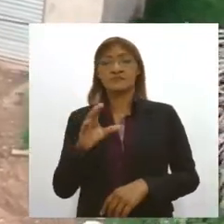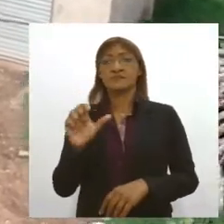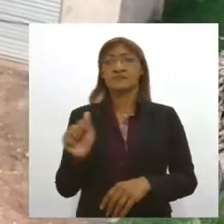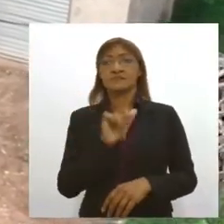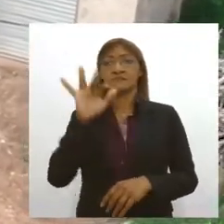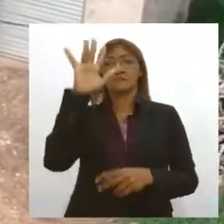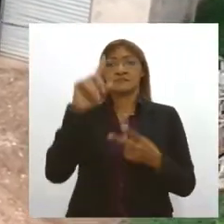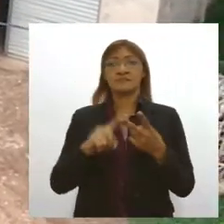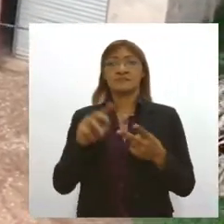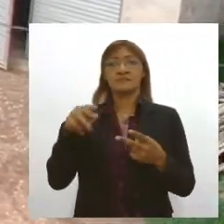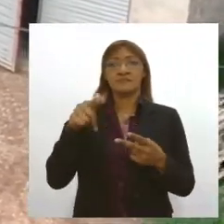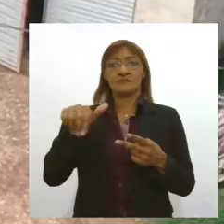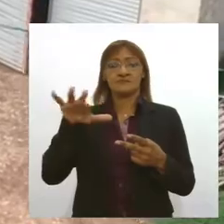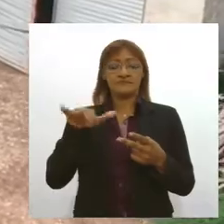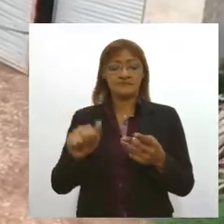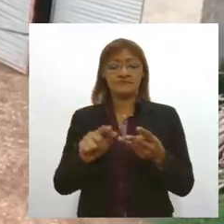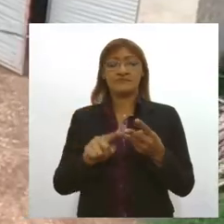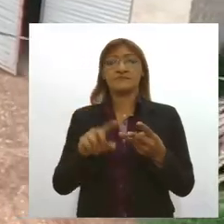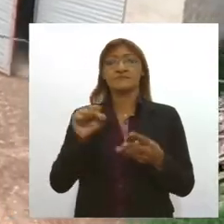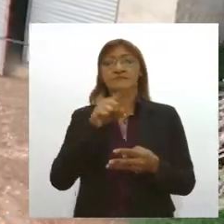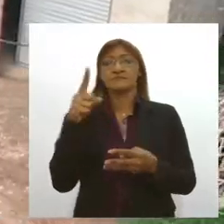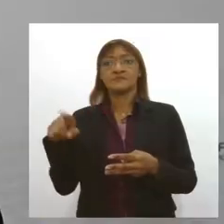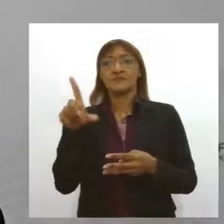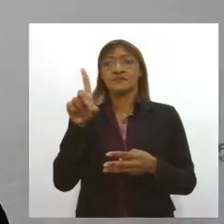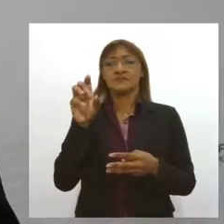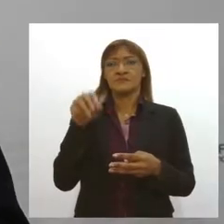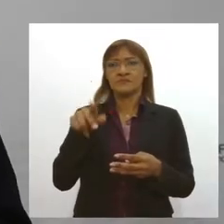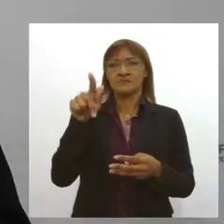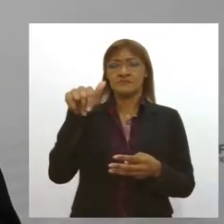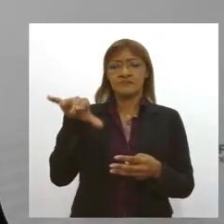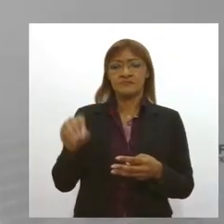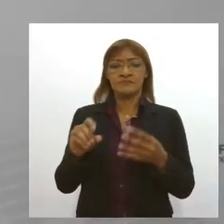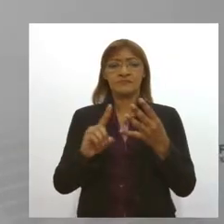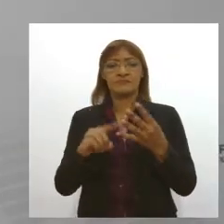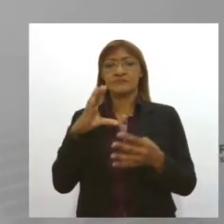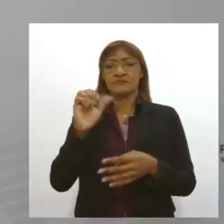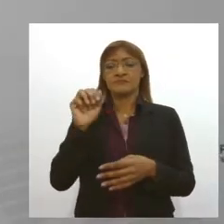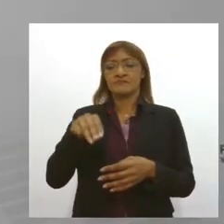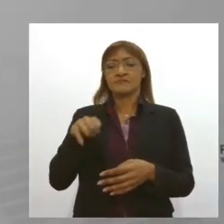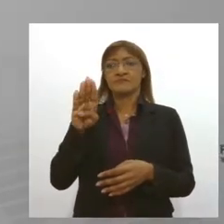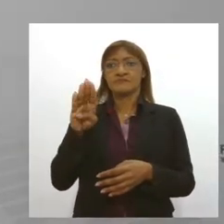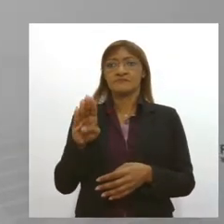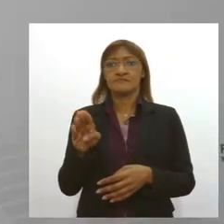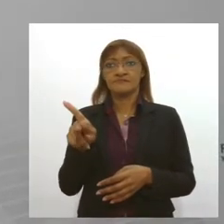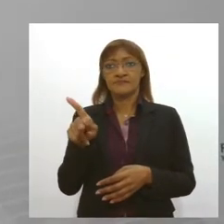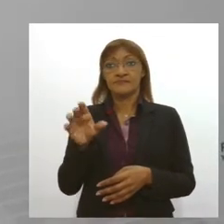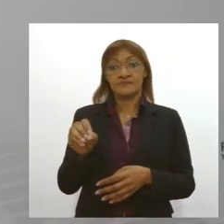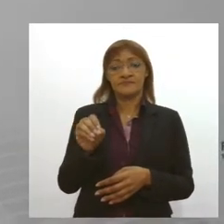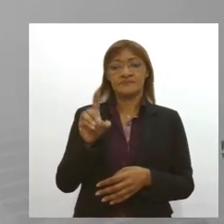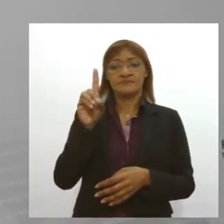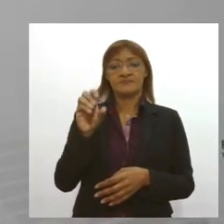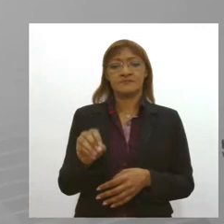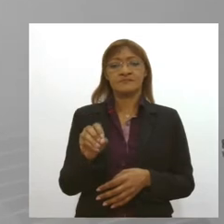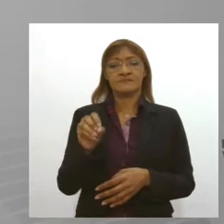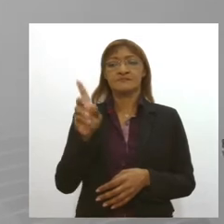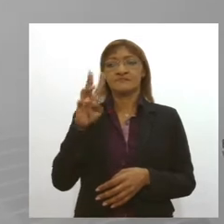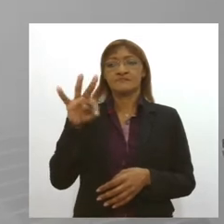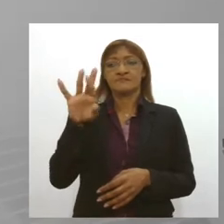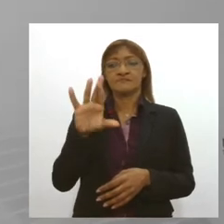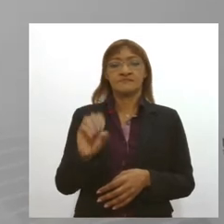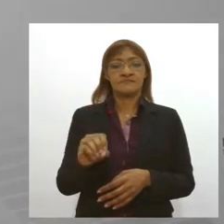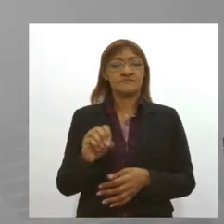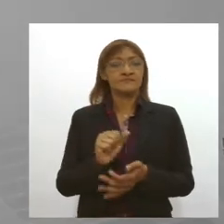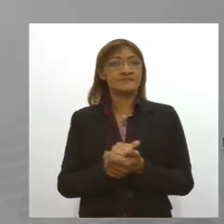Macambira São Domingos e Campo do Brito Eu fiz o PL que fala sobre casa de farinha porque o Sergipe